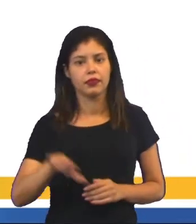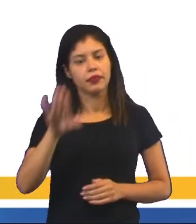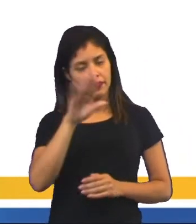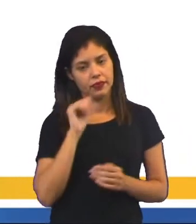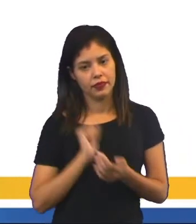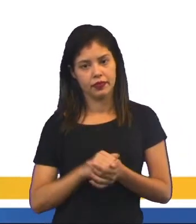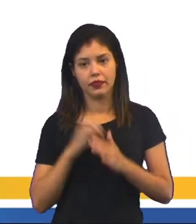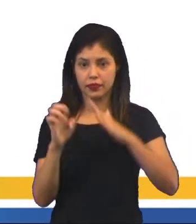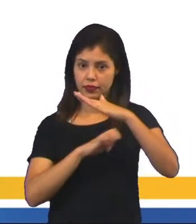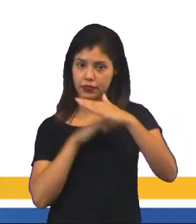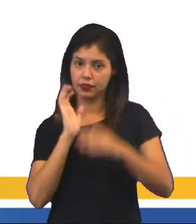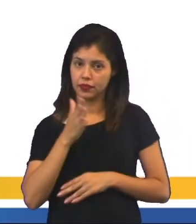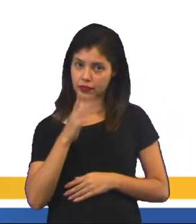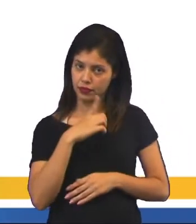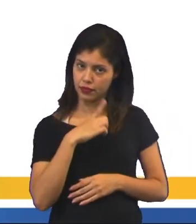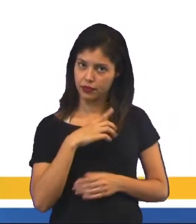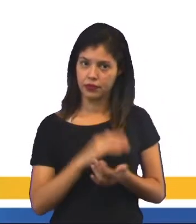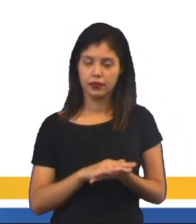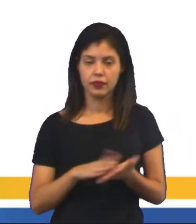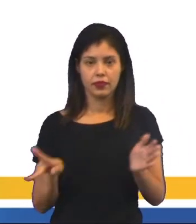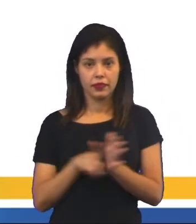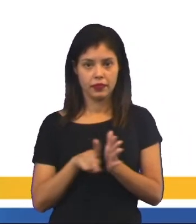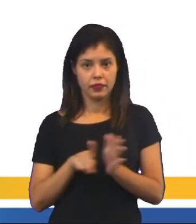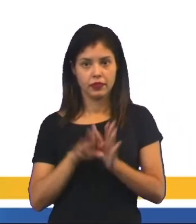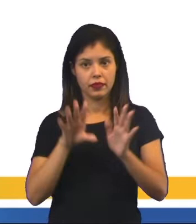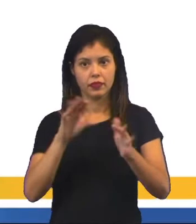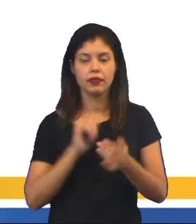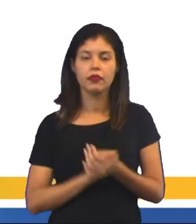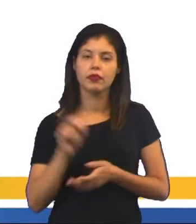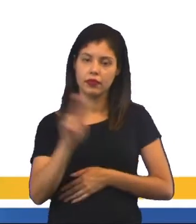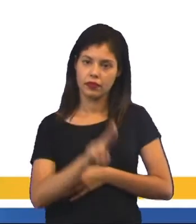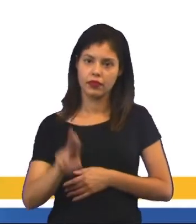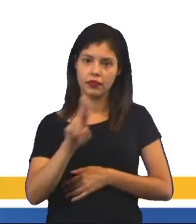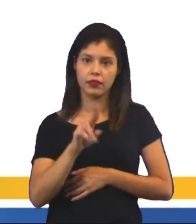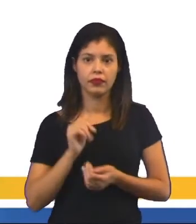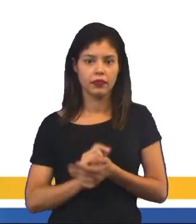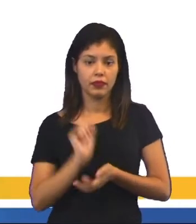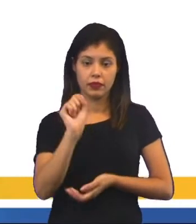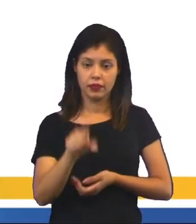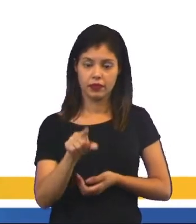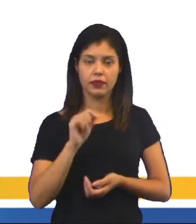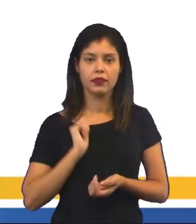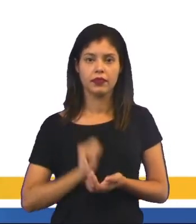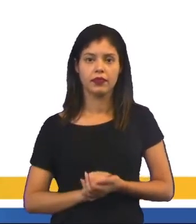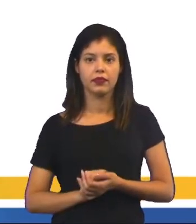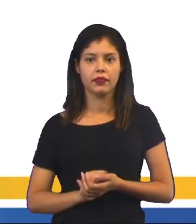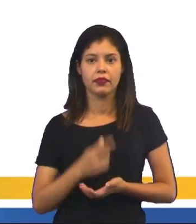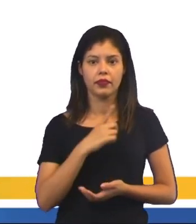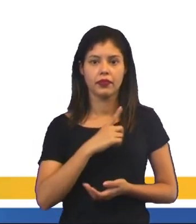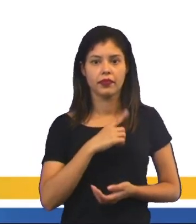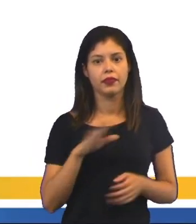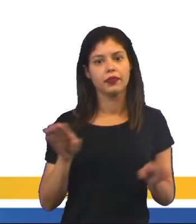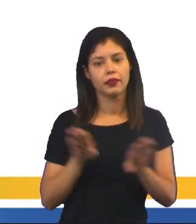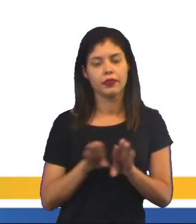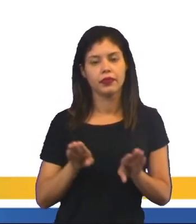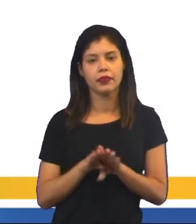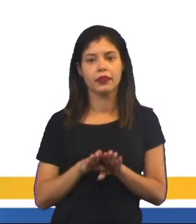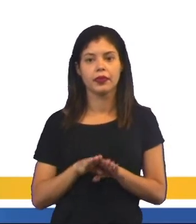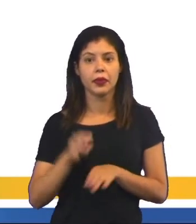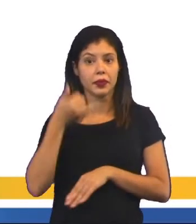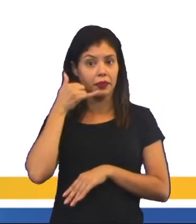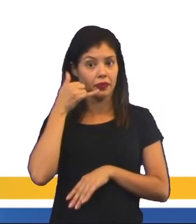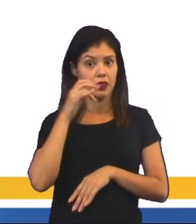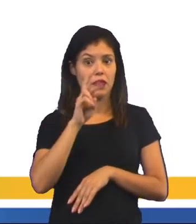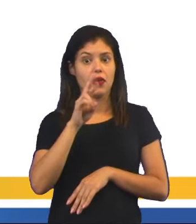empresas que já tinham uma cobertura própria para ela, e você usava uma fichinha telefônica. E nós temos aí também o